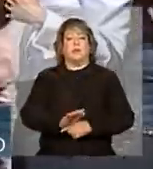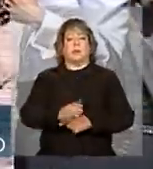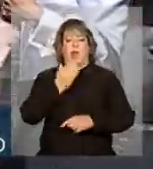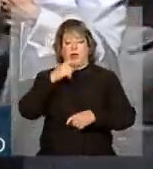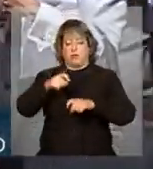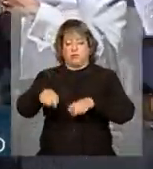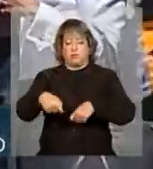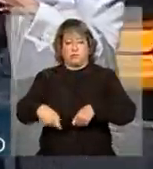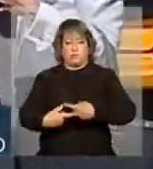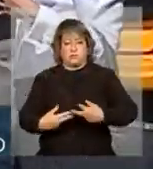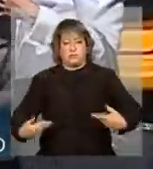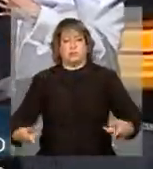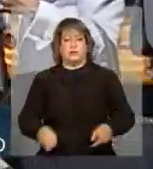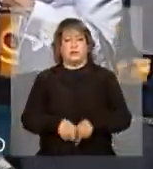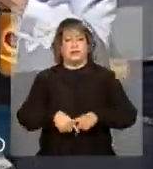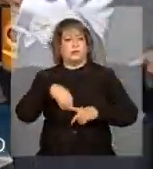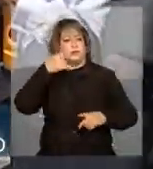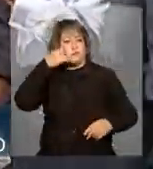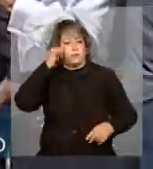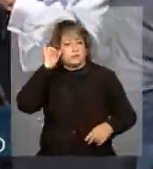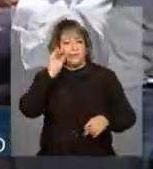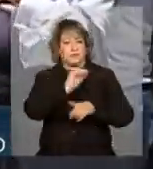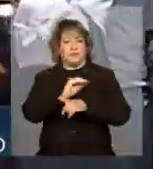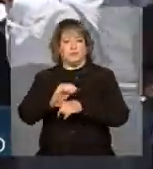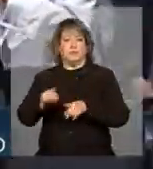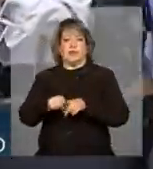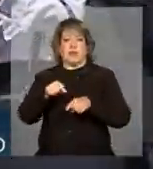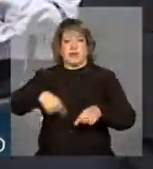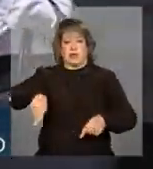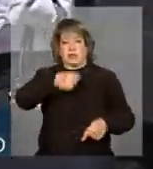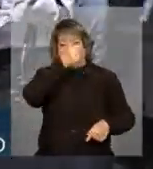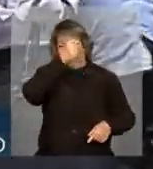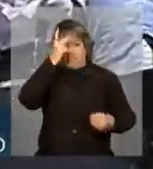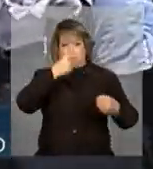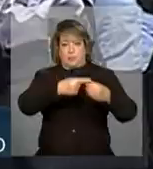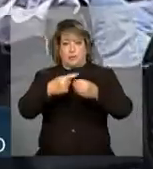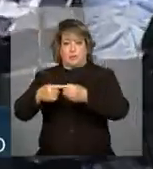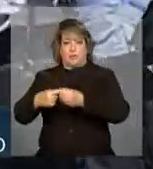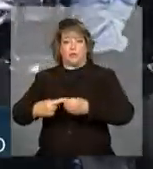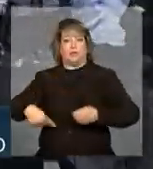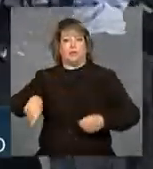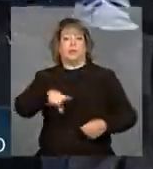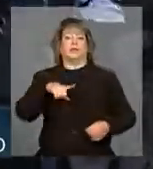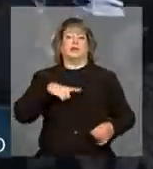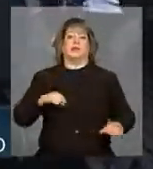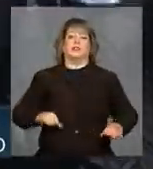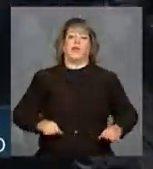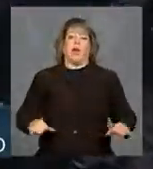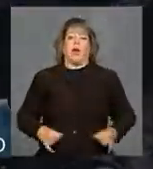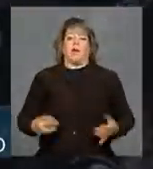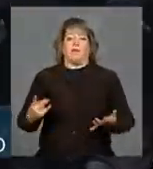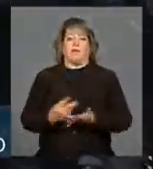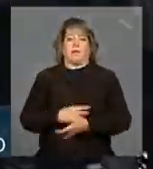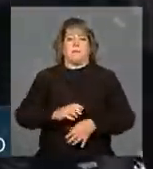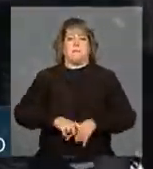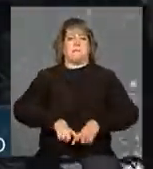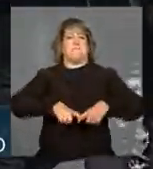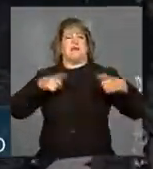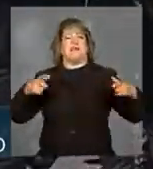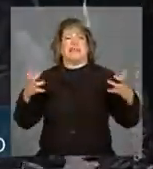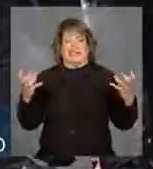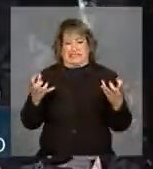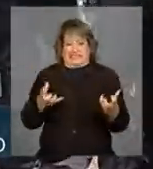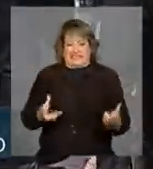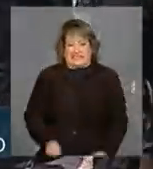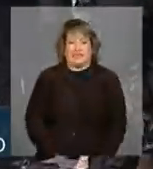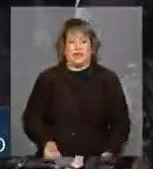municípios que são atingidos pela maior seca dos últimos 50